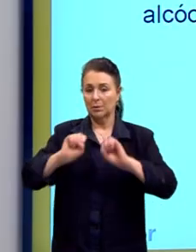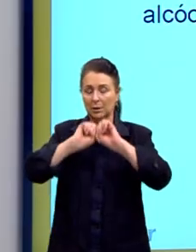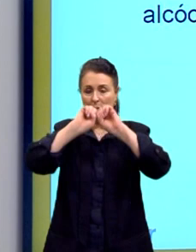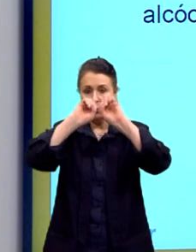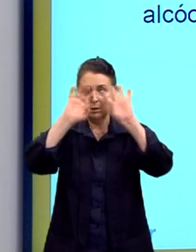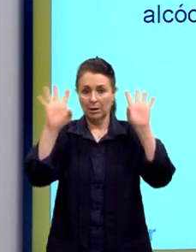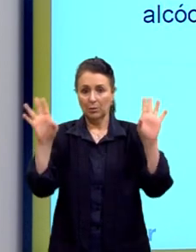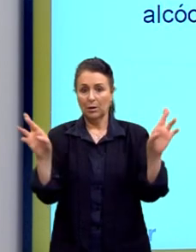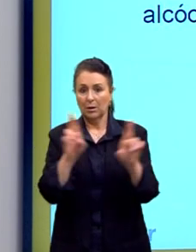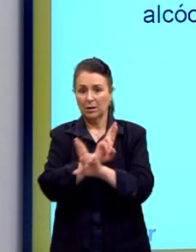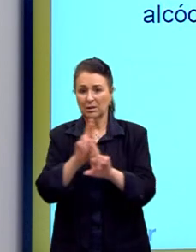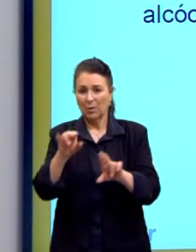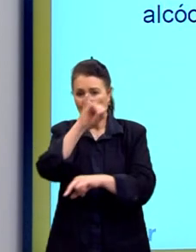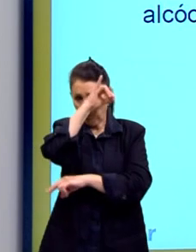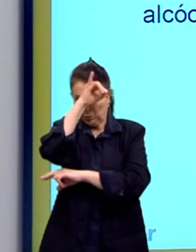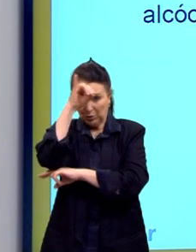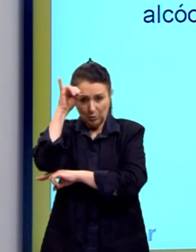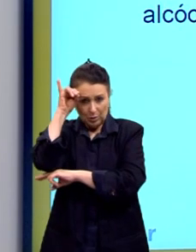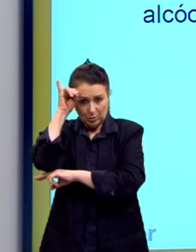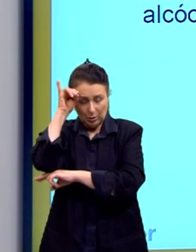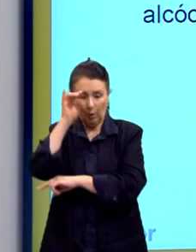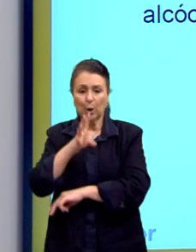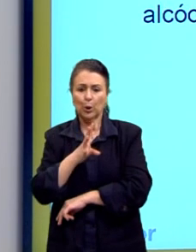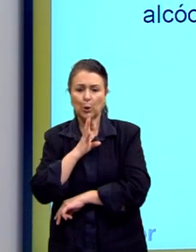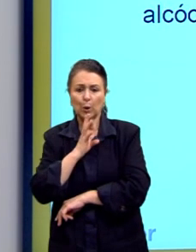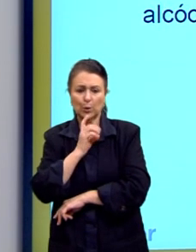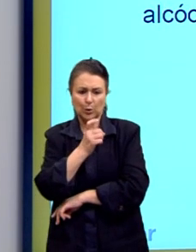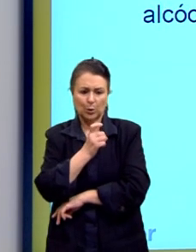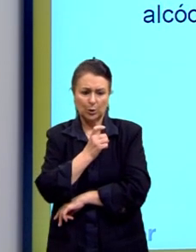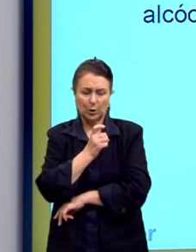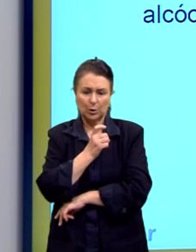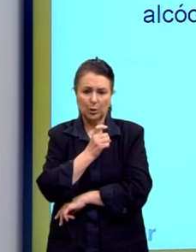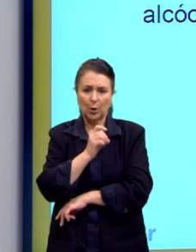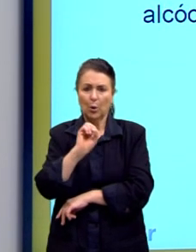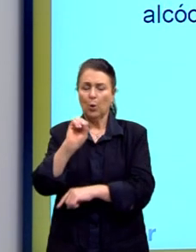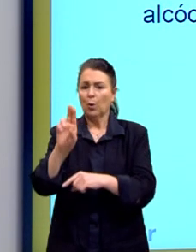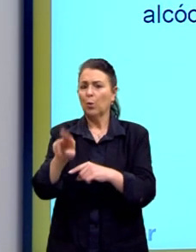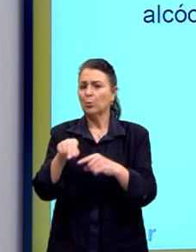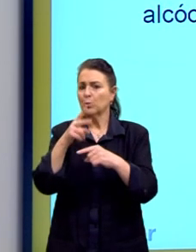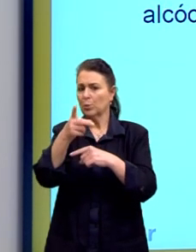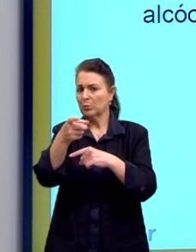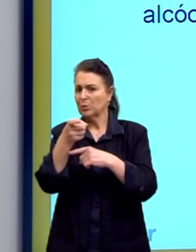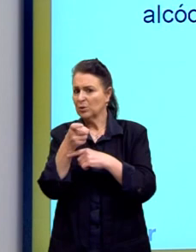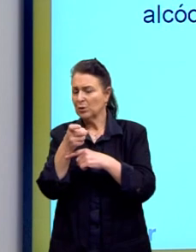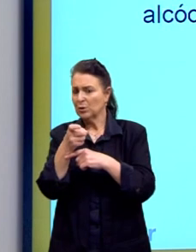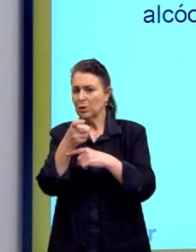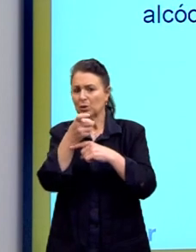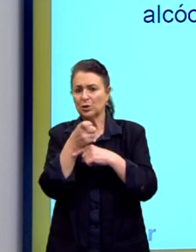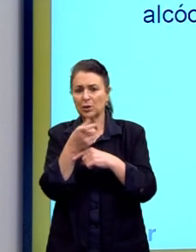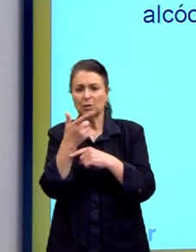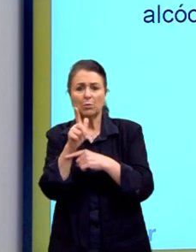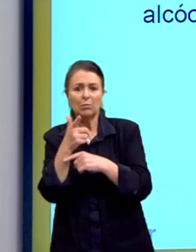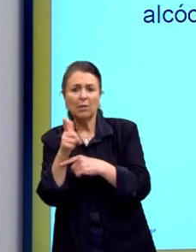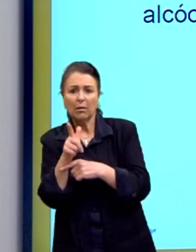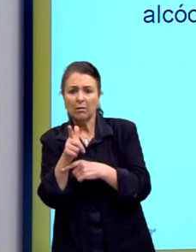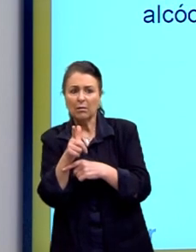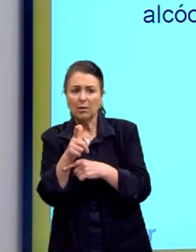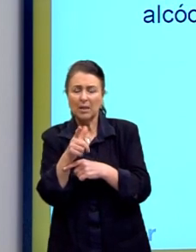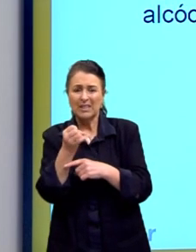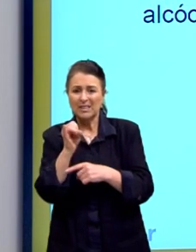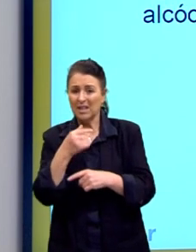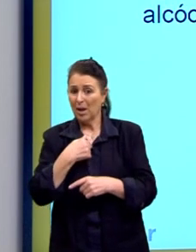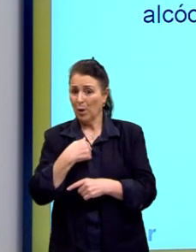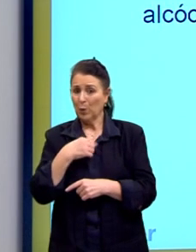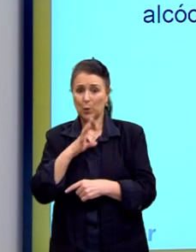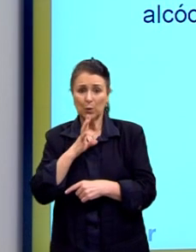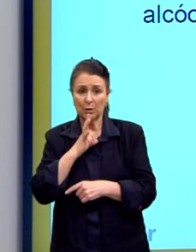Em relação à ignorância, não conheço X ou sobre X, portanto, X não existe e não serve. Algo